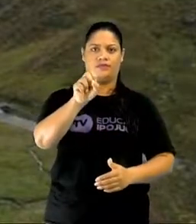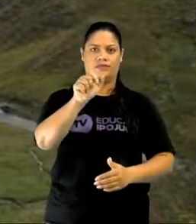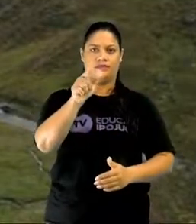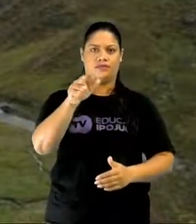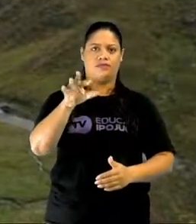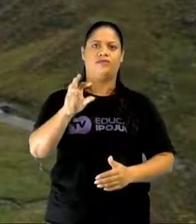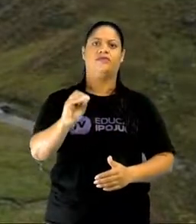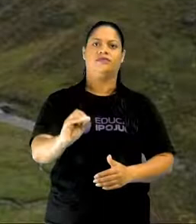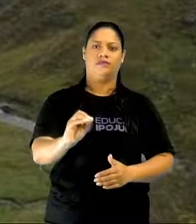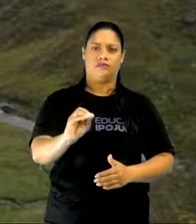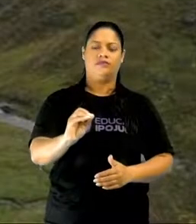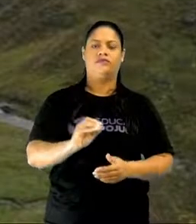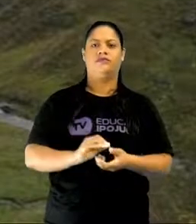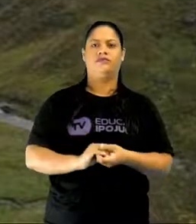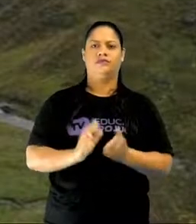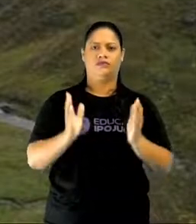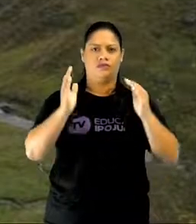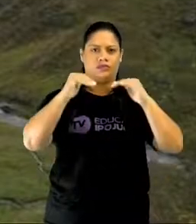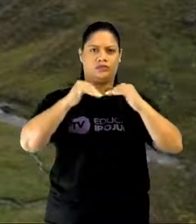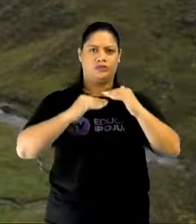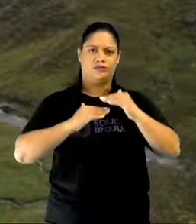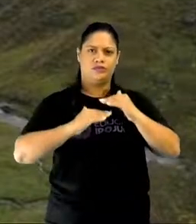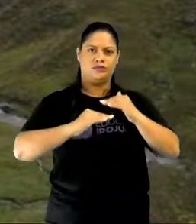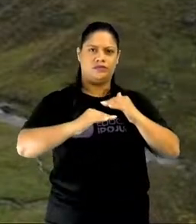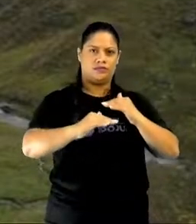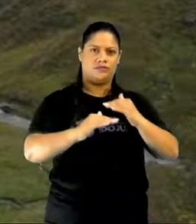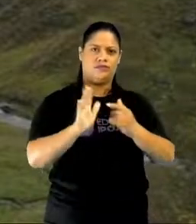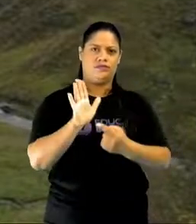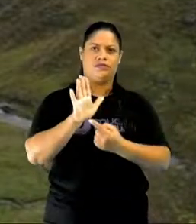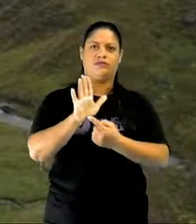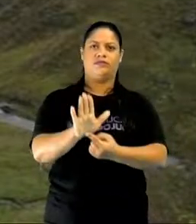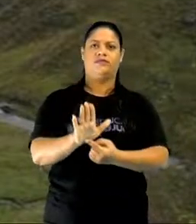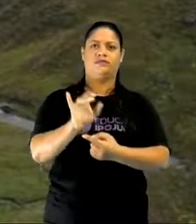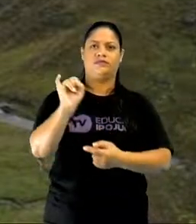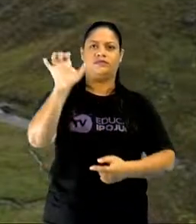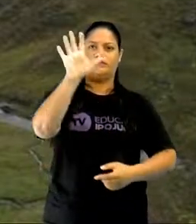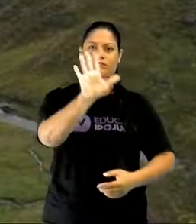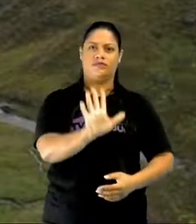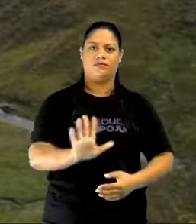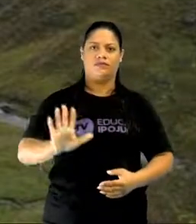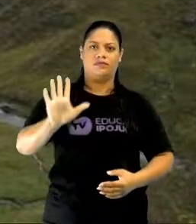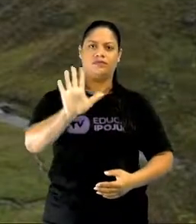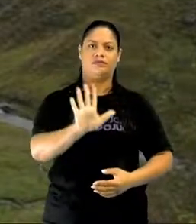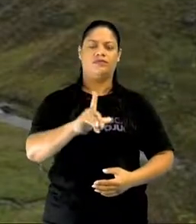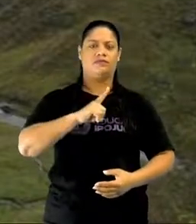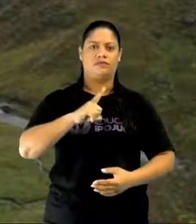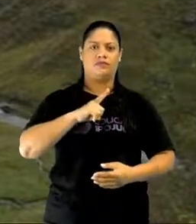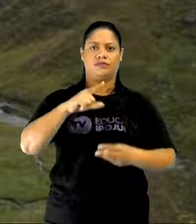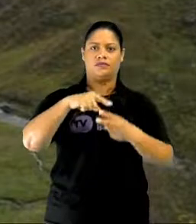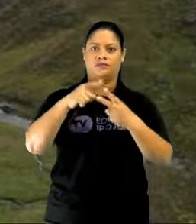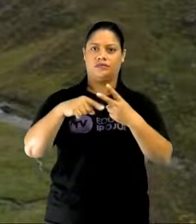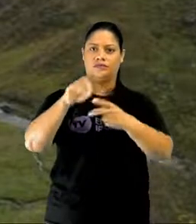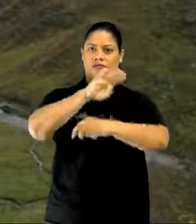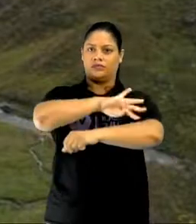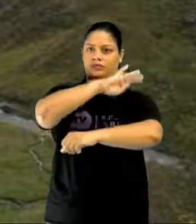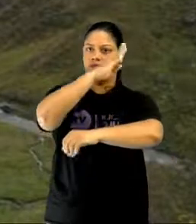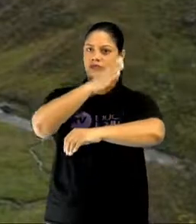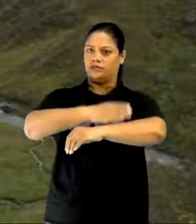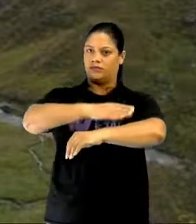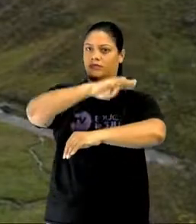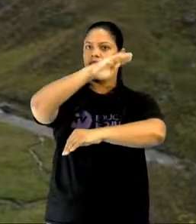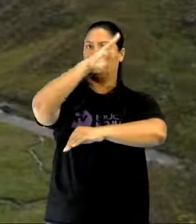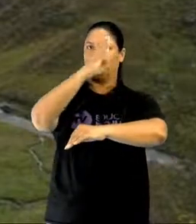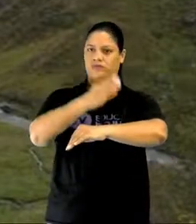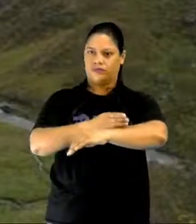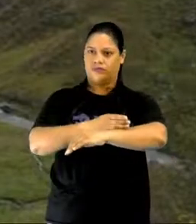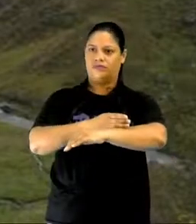relevo que se destaca aqui nessa imagem. A gente tem aqui duas montanhas e aqui a gente tem